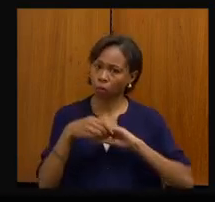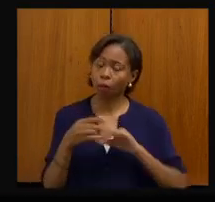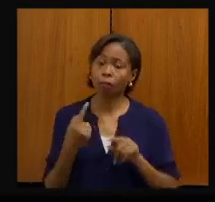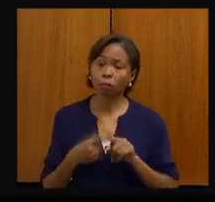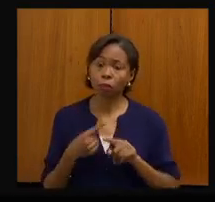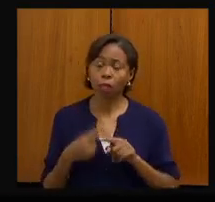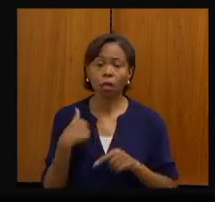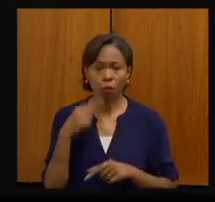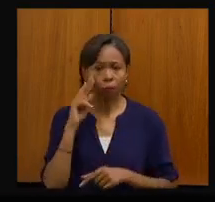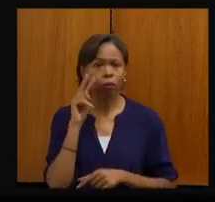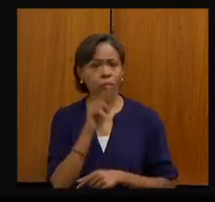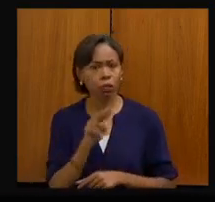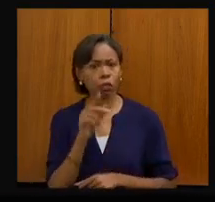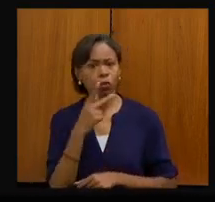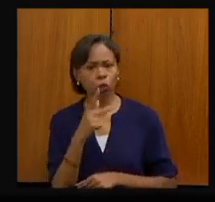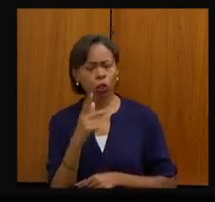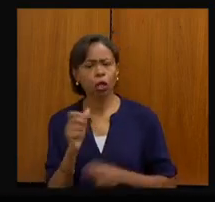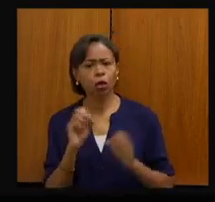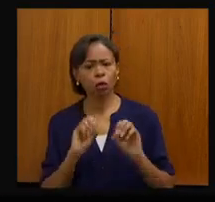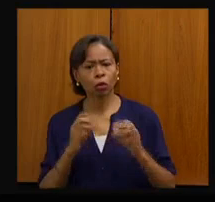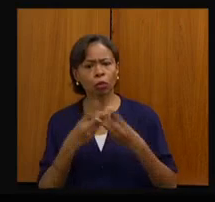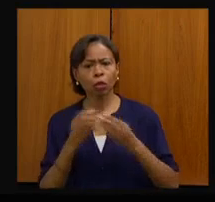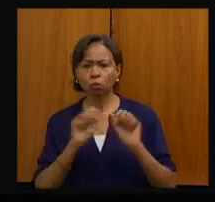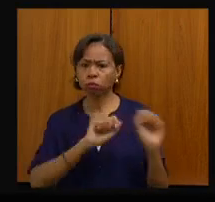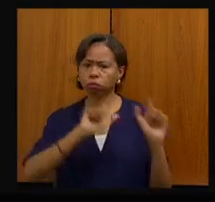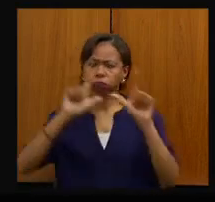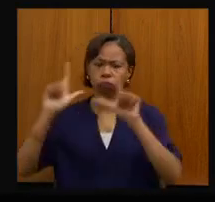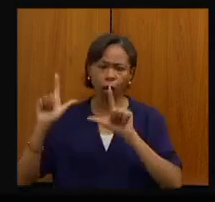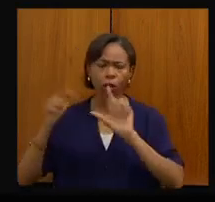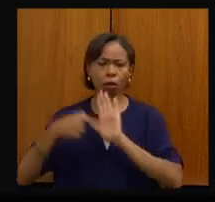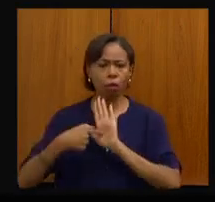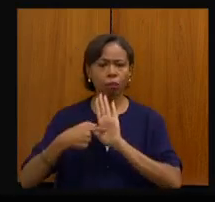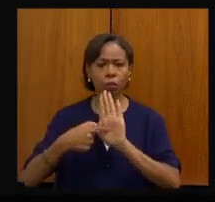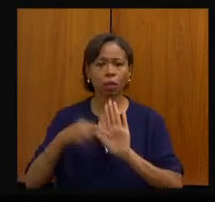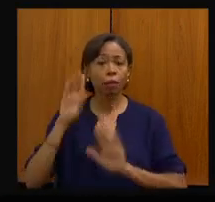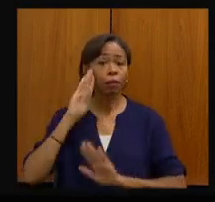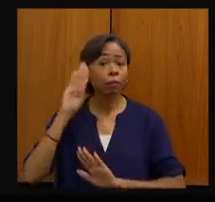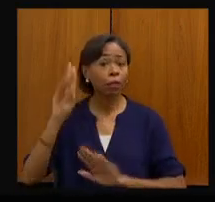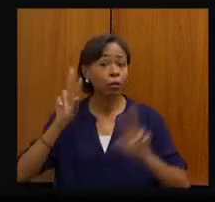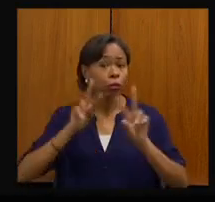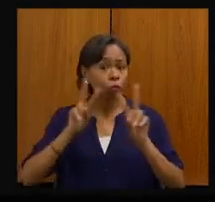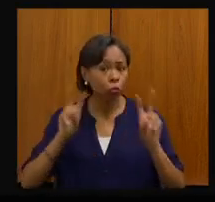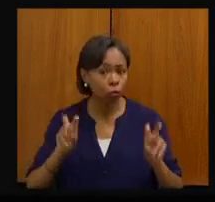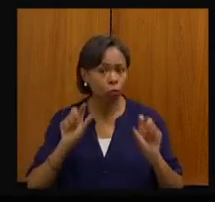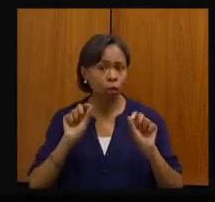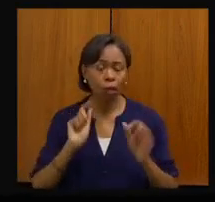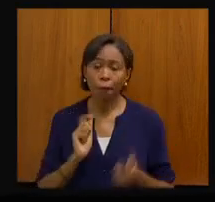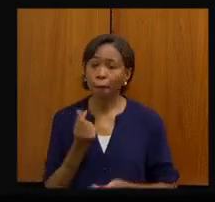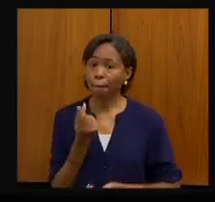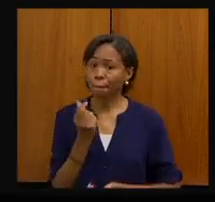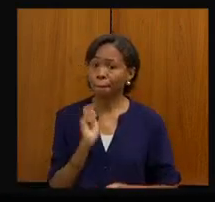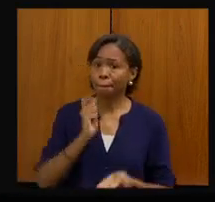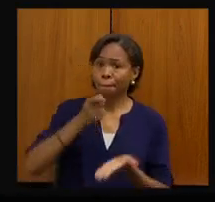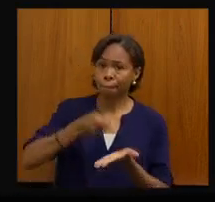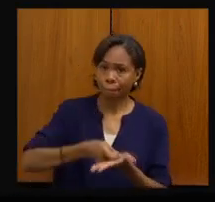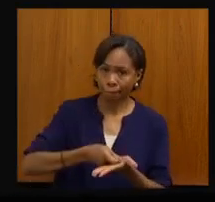aqui os slides, a apresentação do senhor, principalmente nessa questão do pagamento